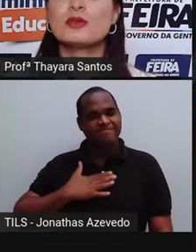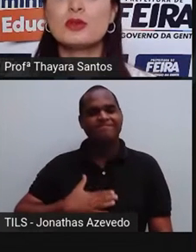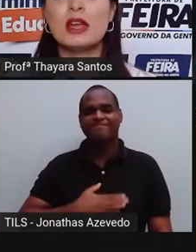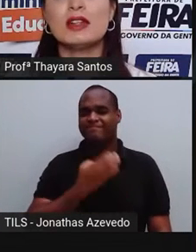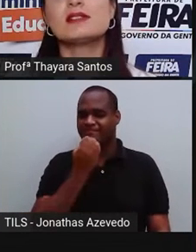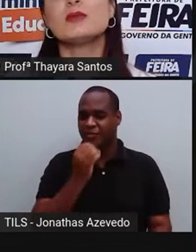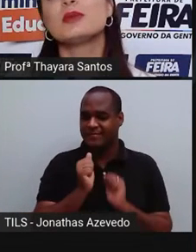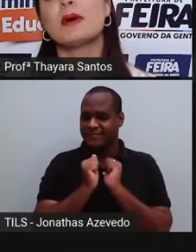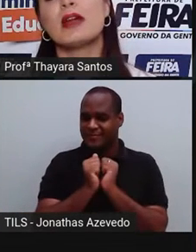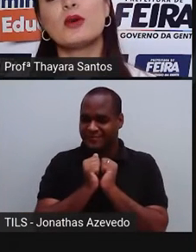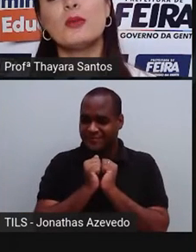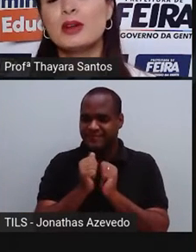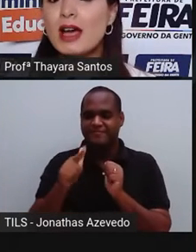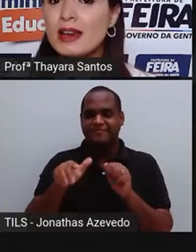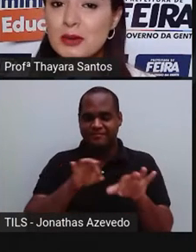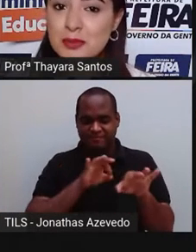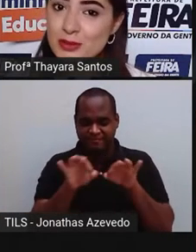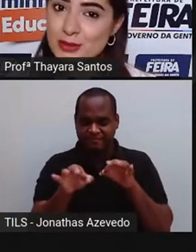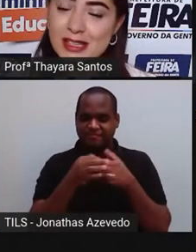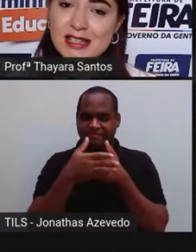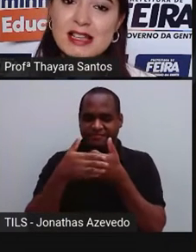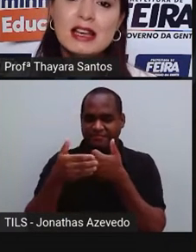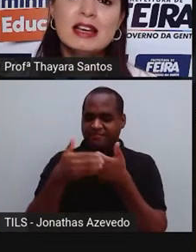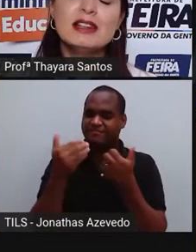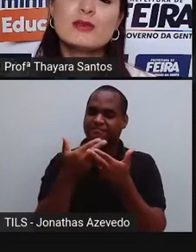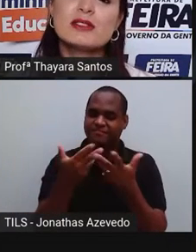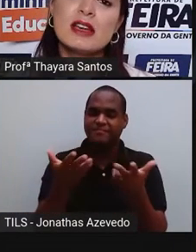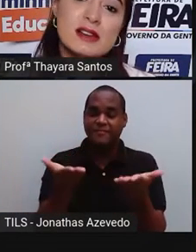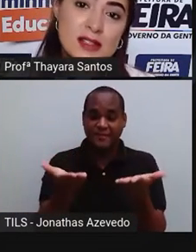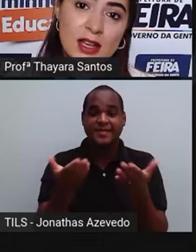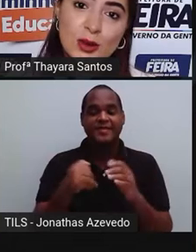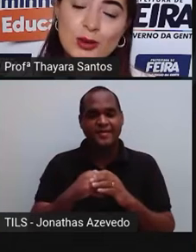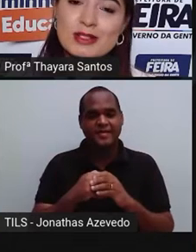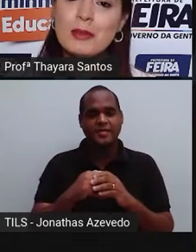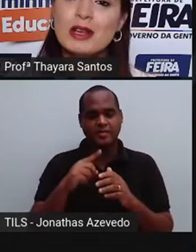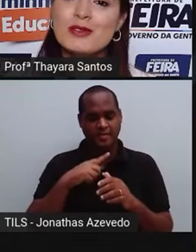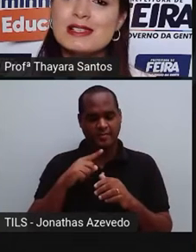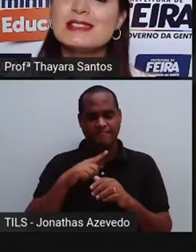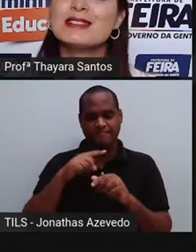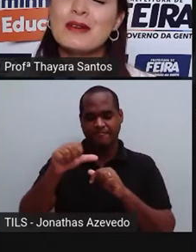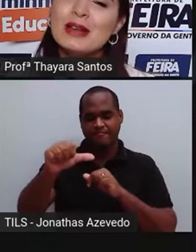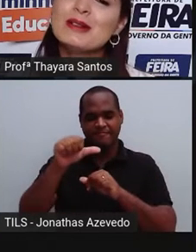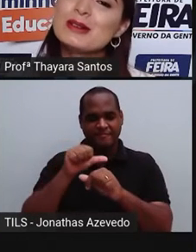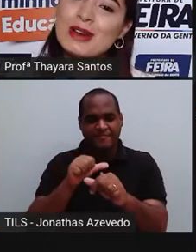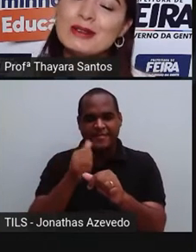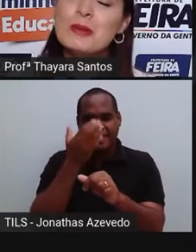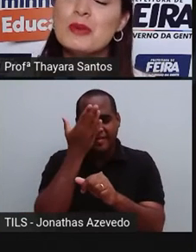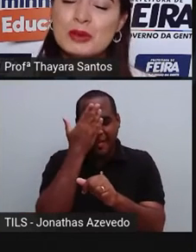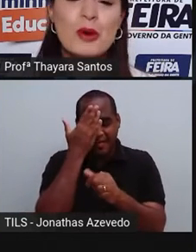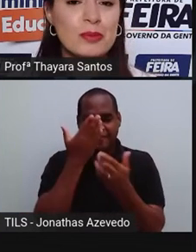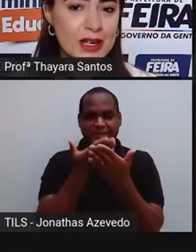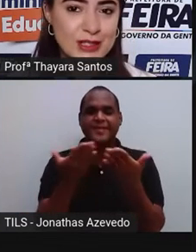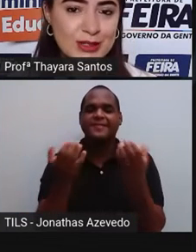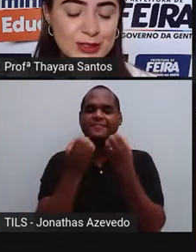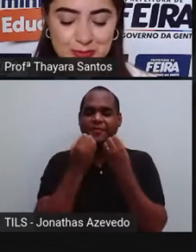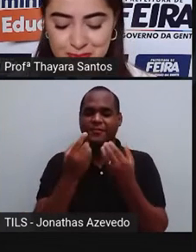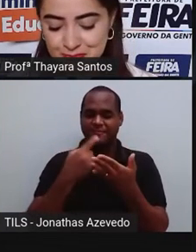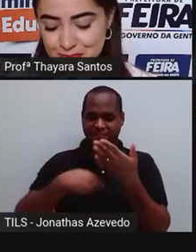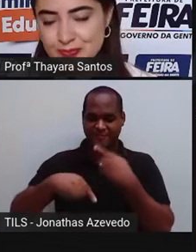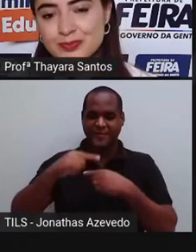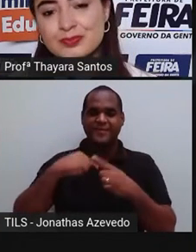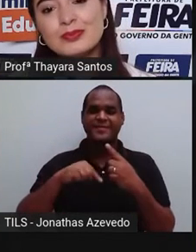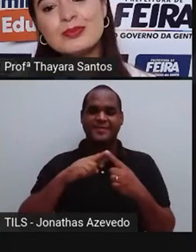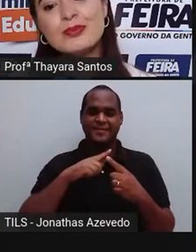conosco. Tudo aqui está sendo preparado com muito carinho para vocês. Então ter esse retorno, saber que vocês estão aí do outro lado é muito bom para a gente.